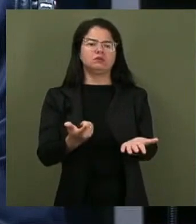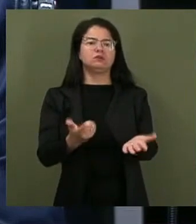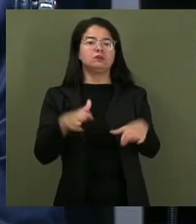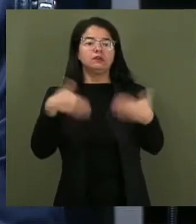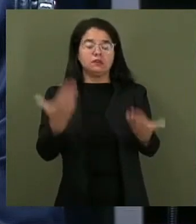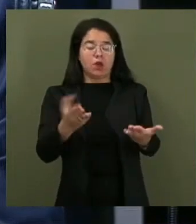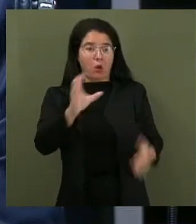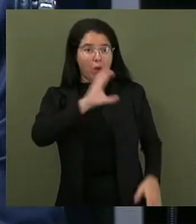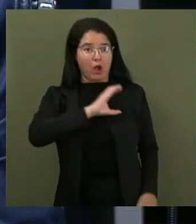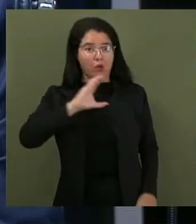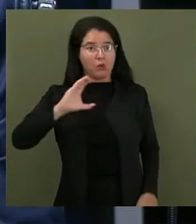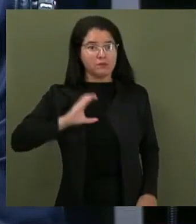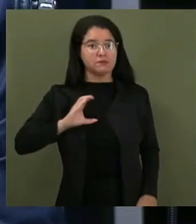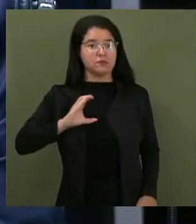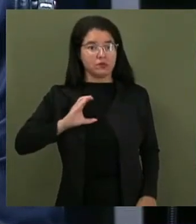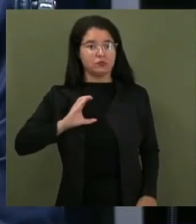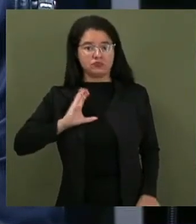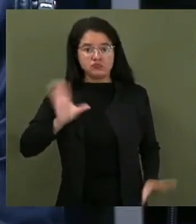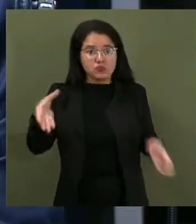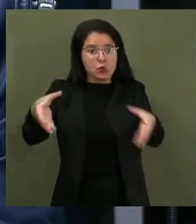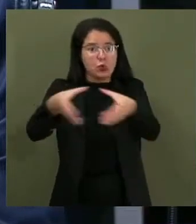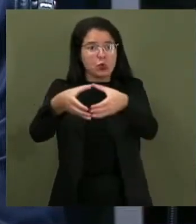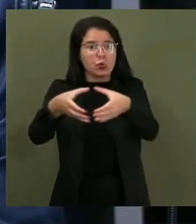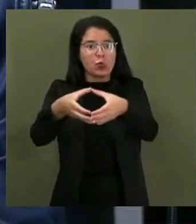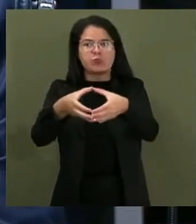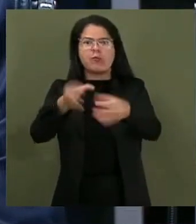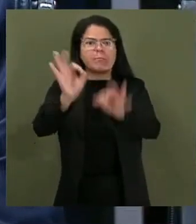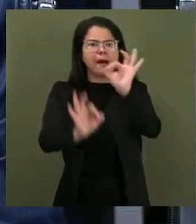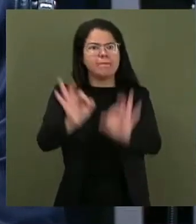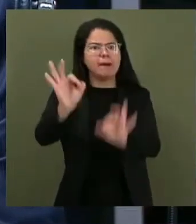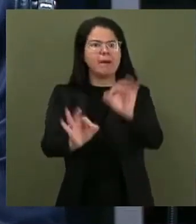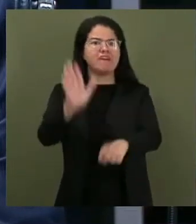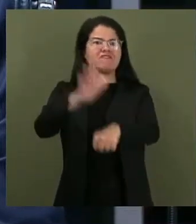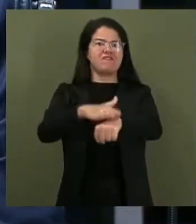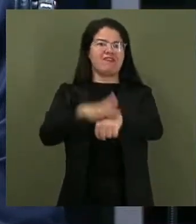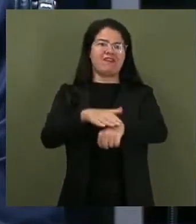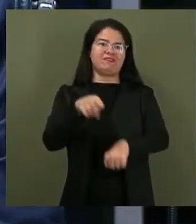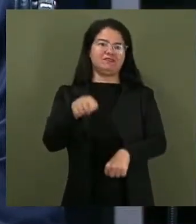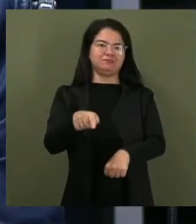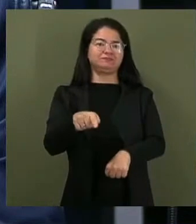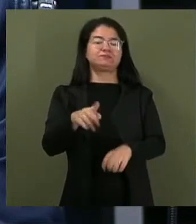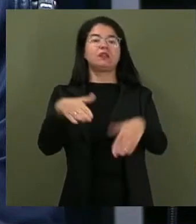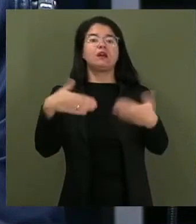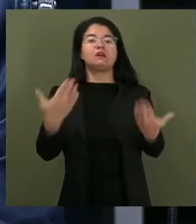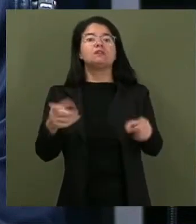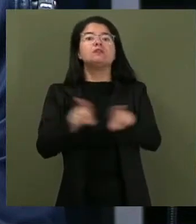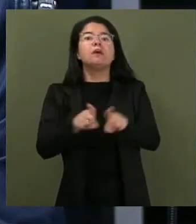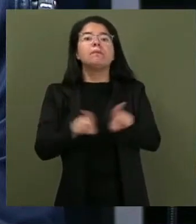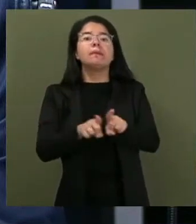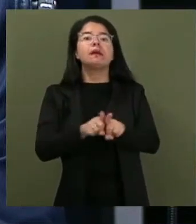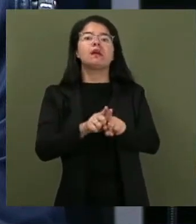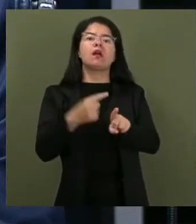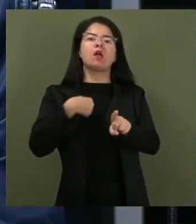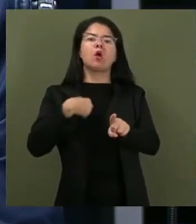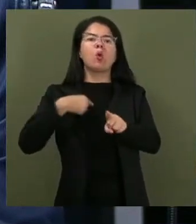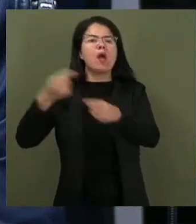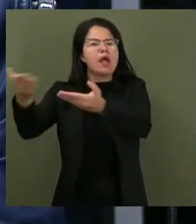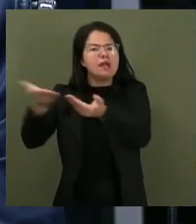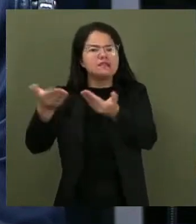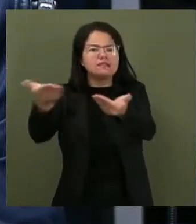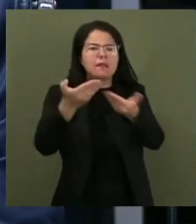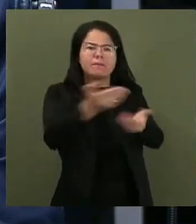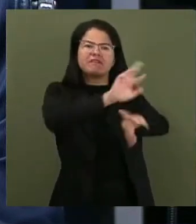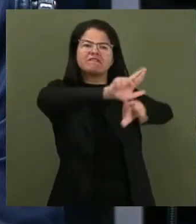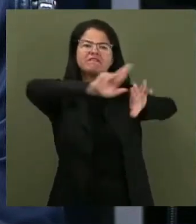fez exatamente isso. Eu tive também, presidente, a possibilidade de receber vários membros da